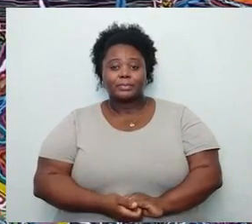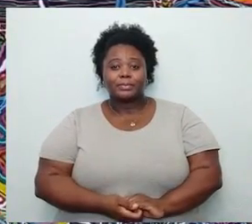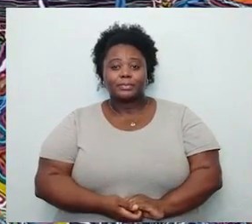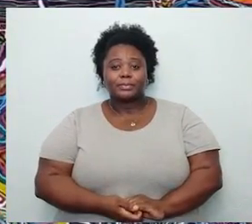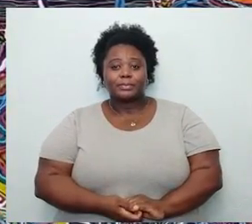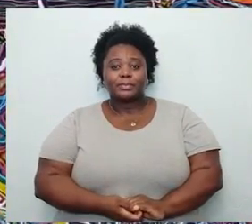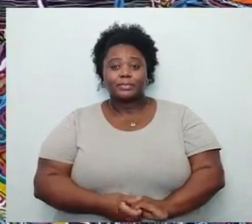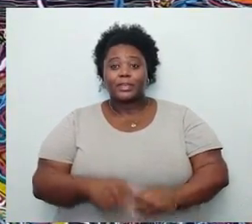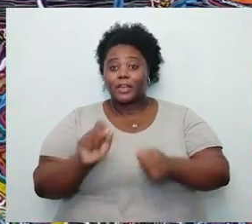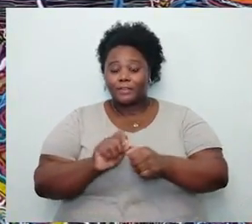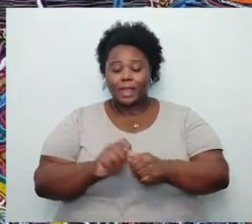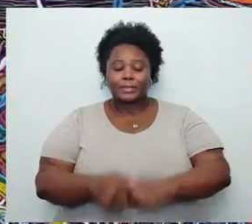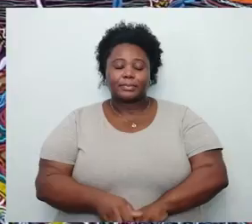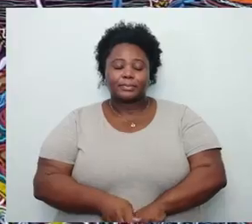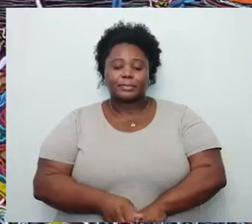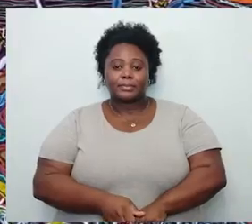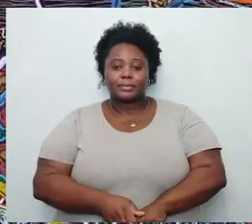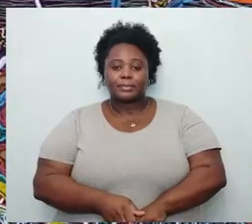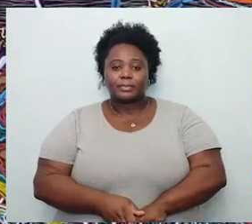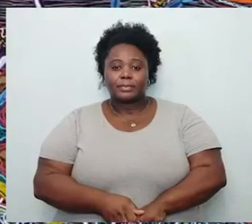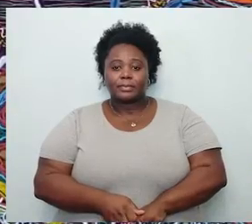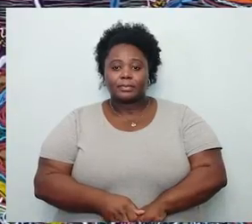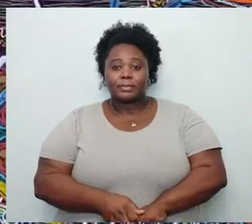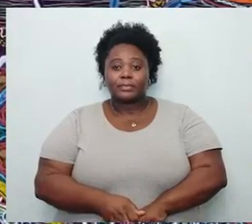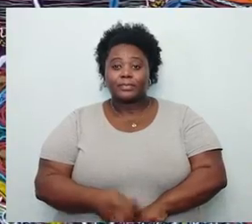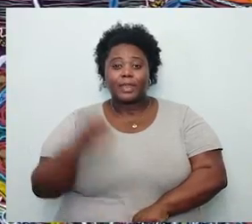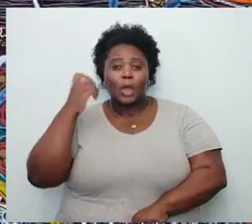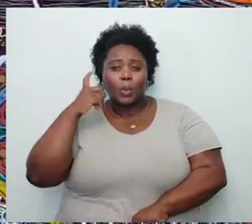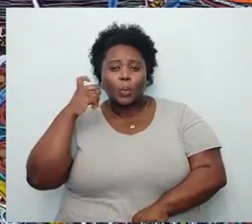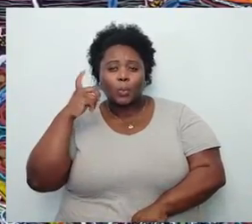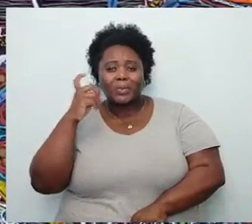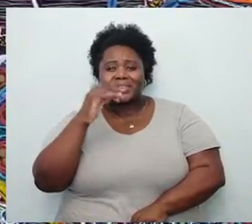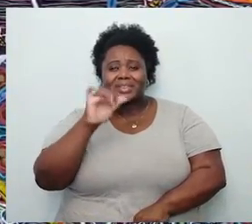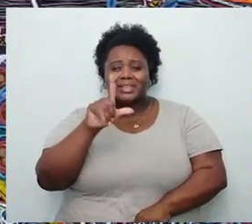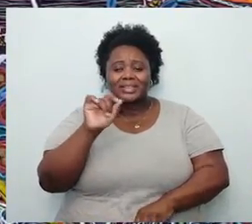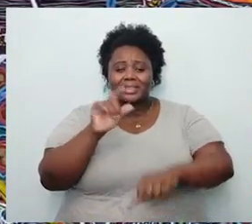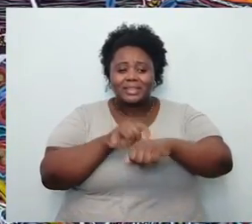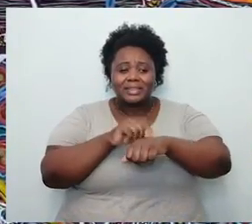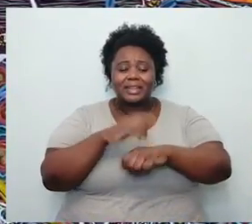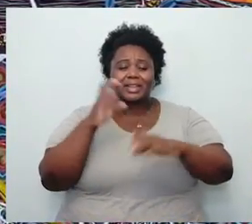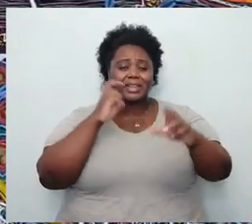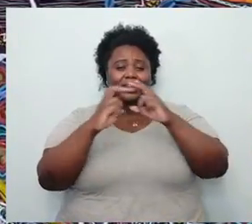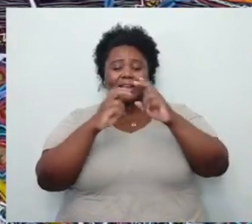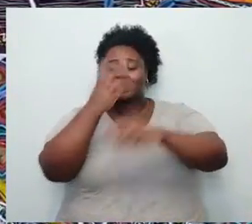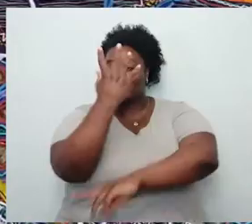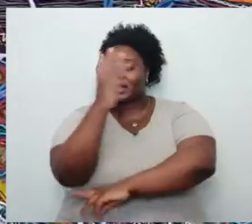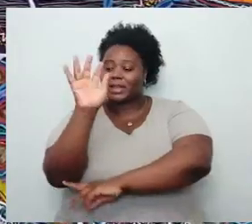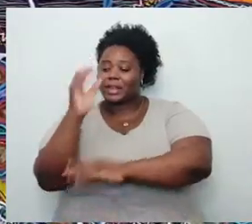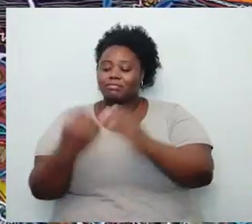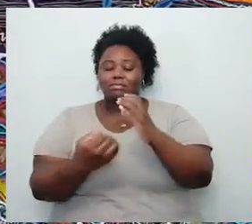crepadeiras, de cigarras cantadeiras, cantam nas árvores da